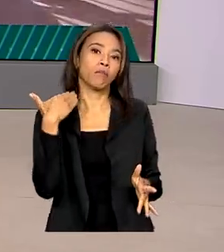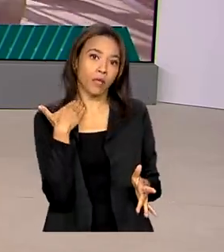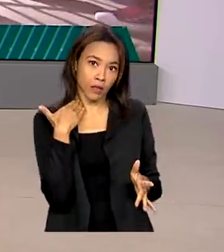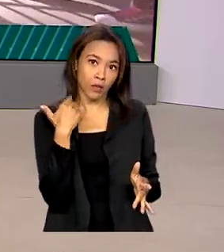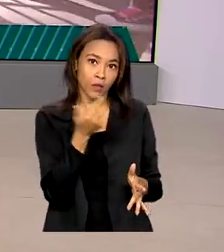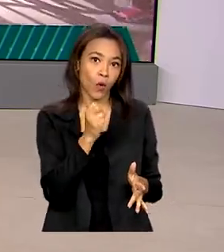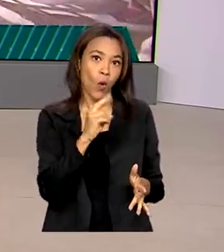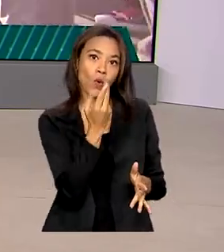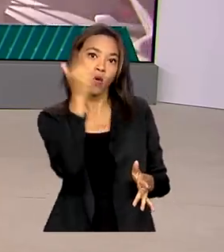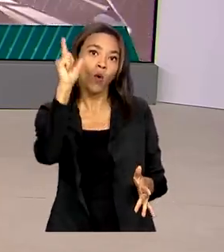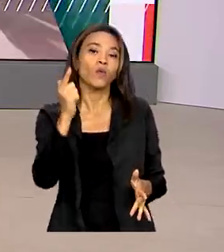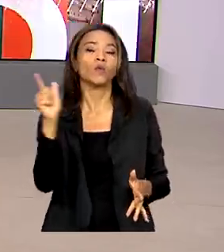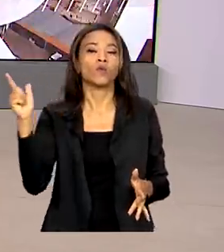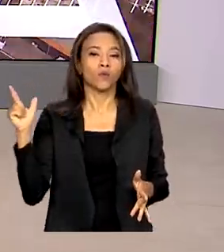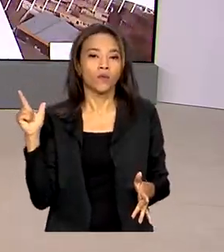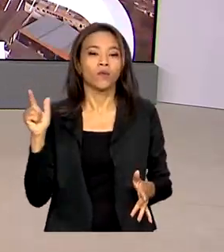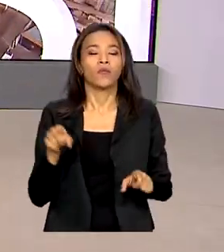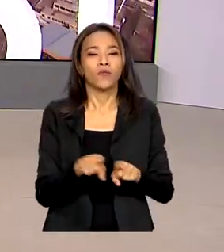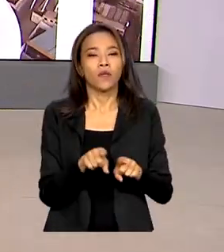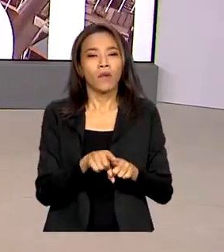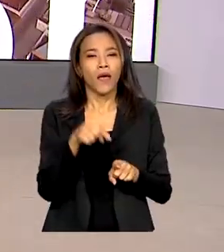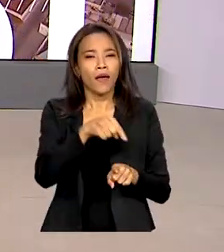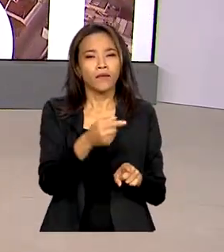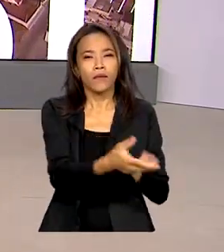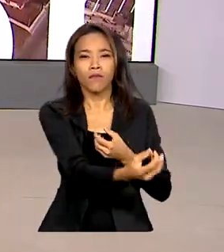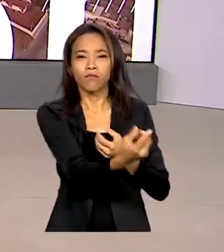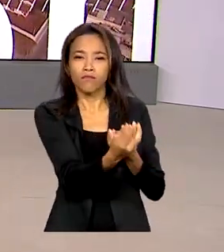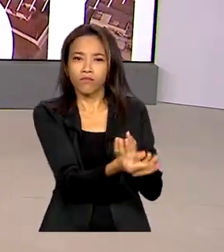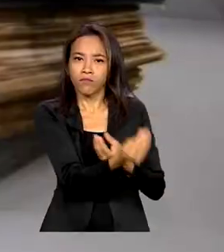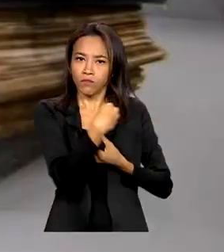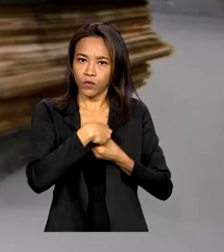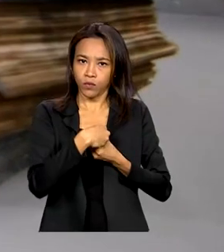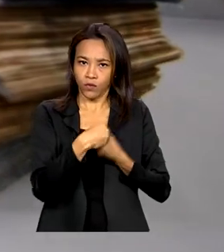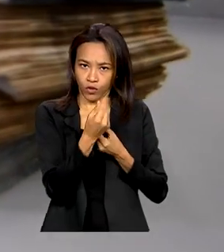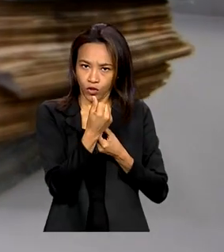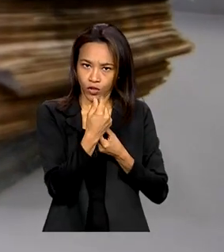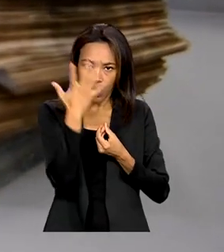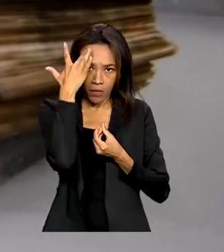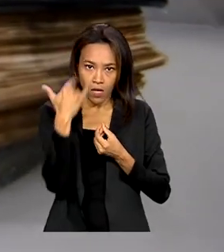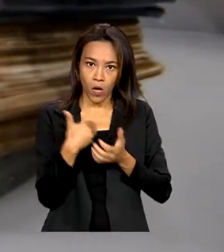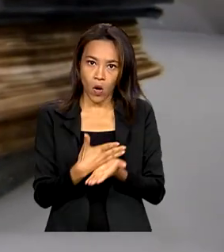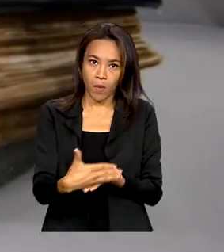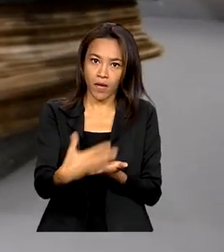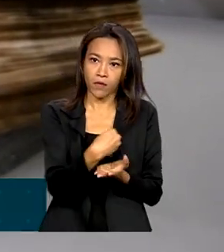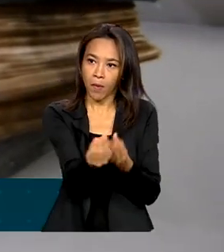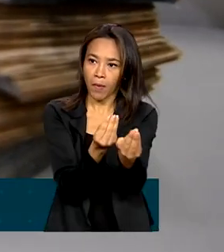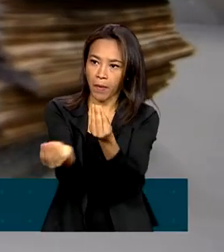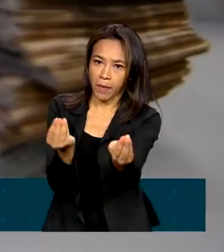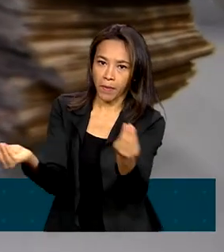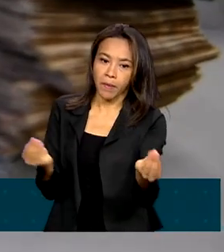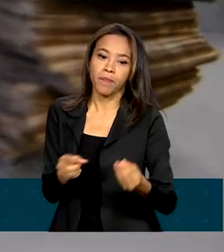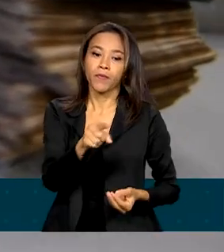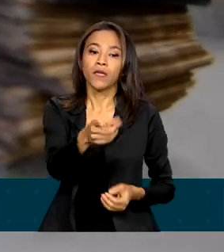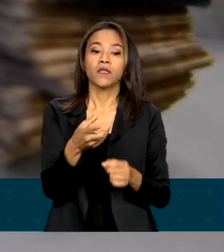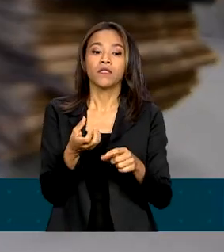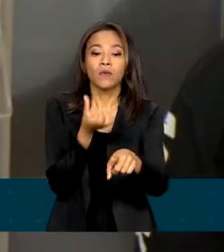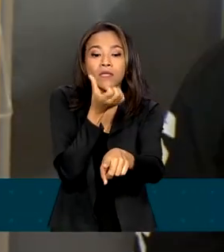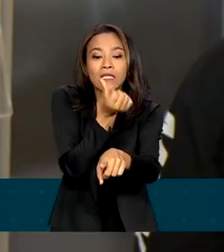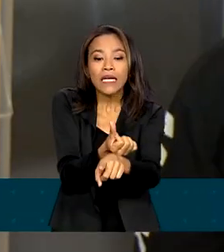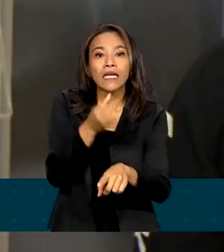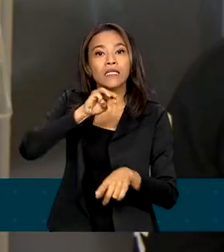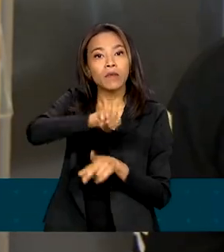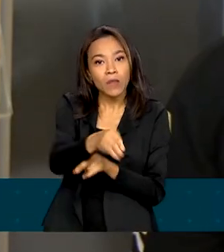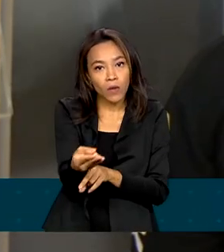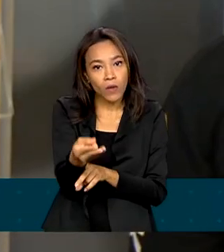financeiras. A devolução do dinheiro começa amanhã. São seis bilhões de reais em valores a receber,